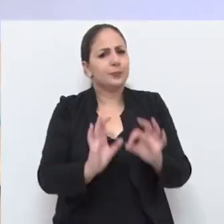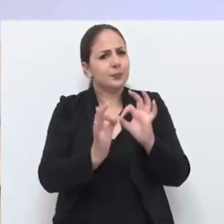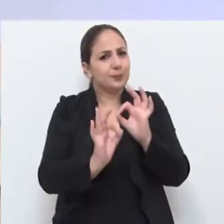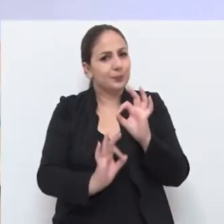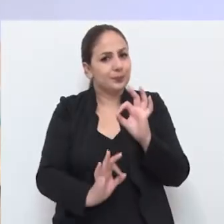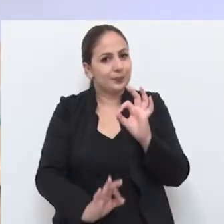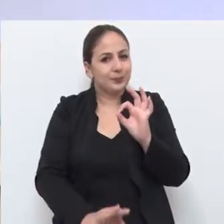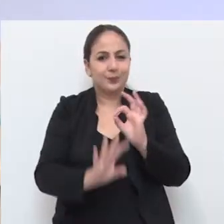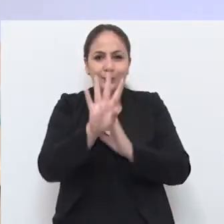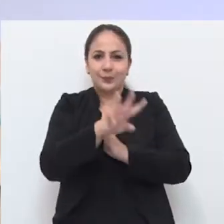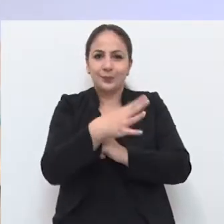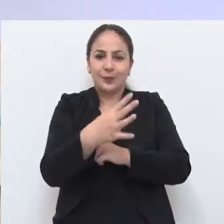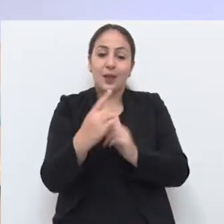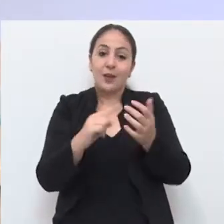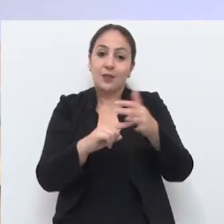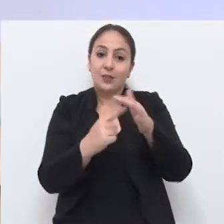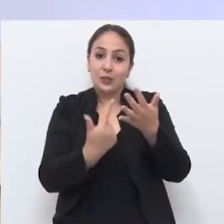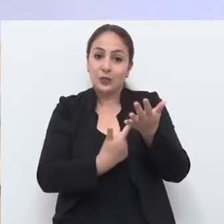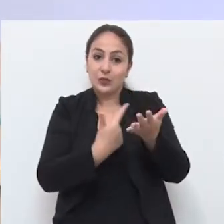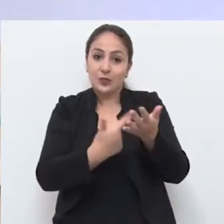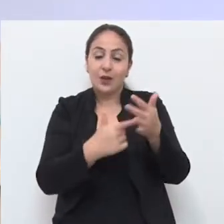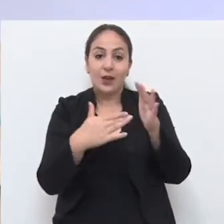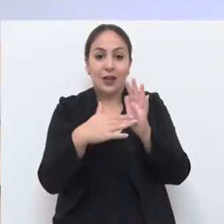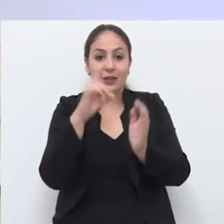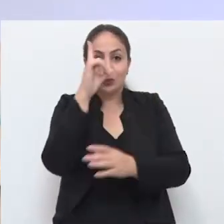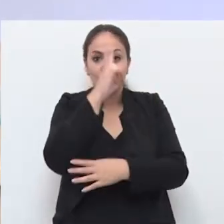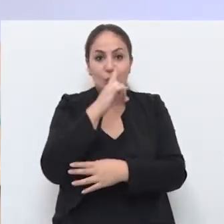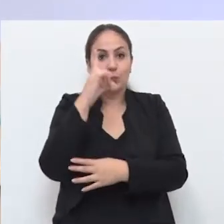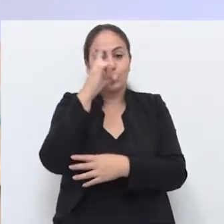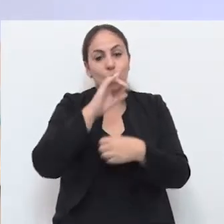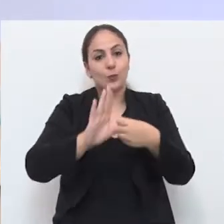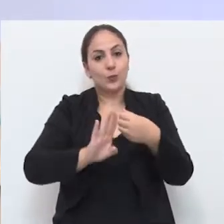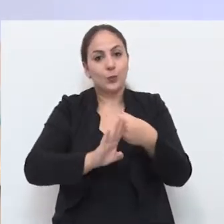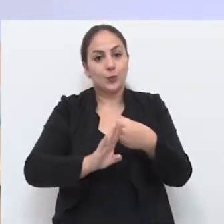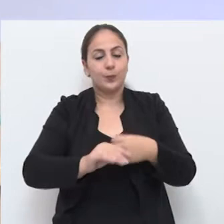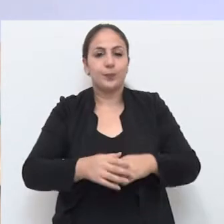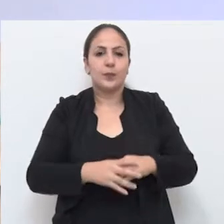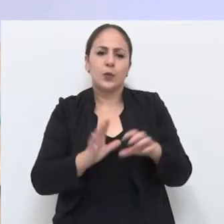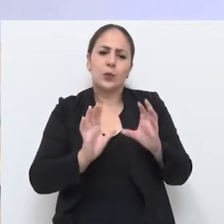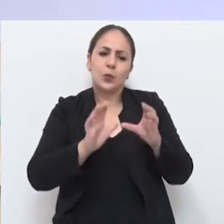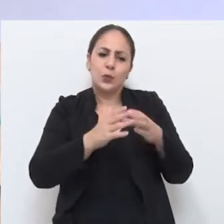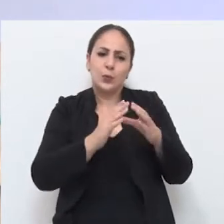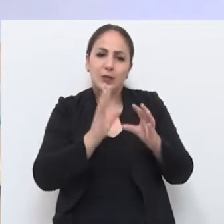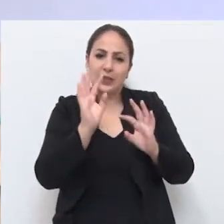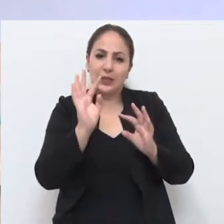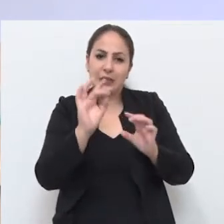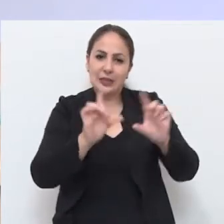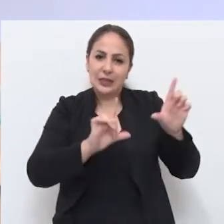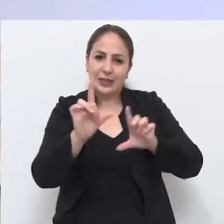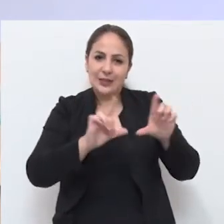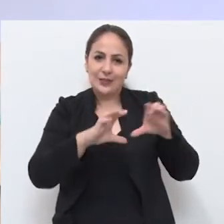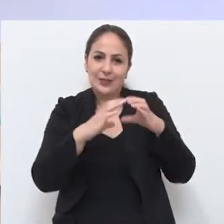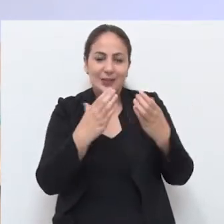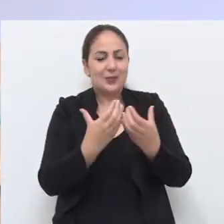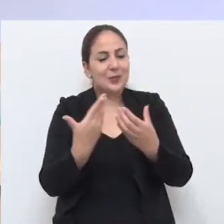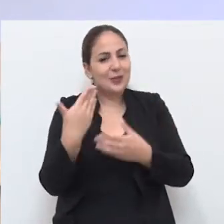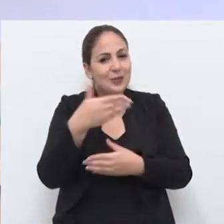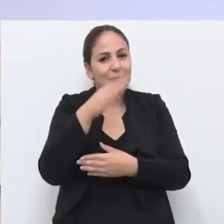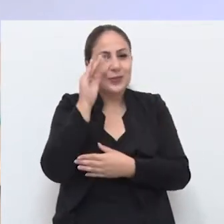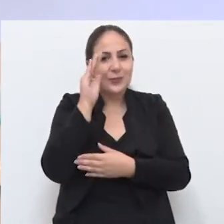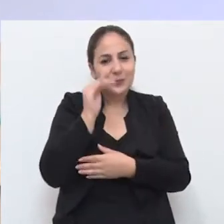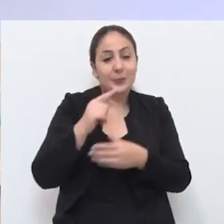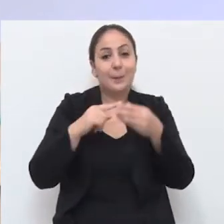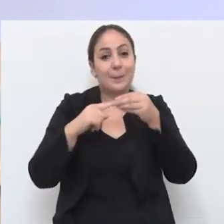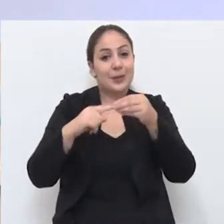É intensa a programação da Feira do Livro que acontece até domingo no Bourbon Shopping. E a equipe da TV Câmara foi